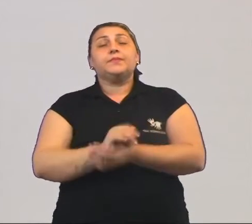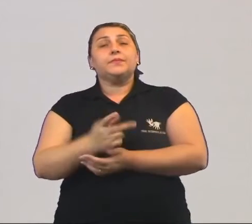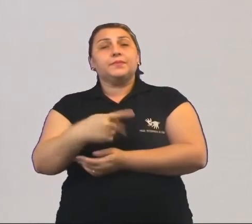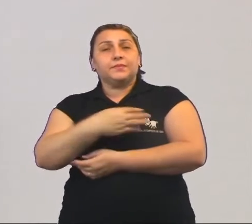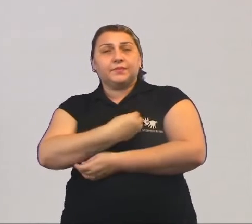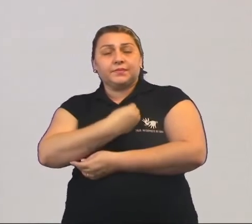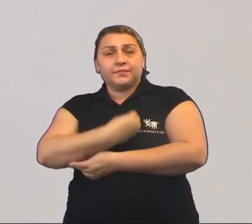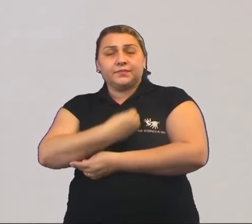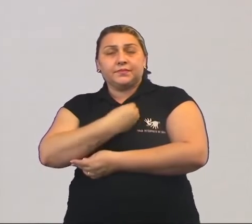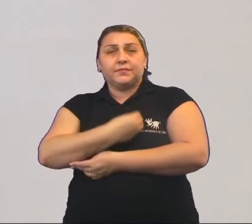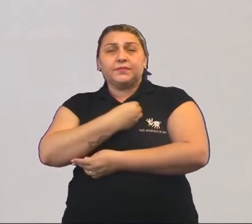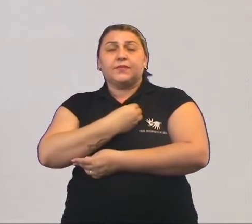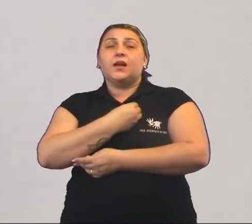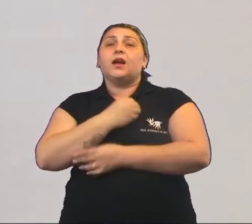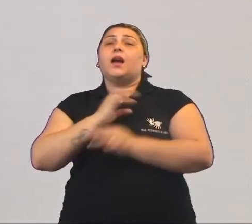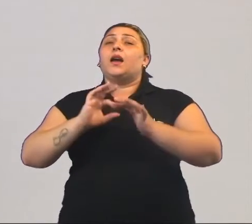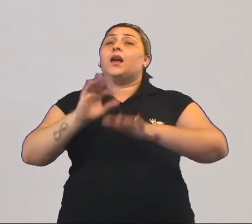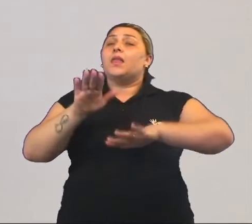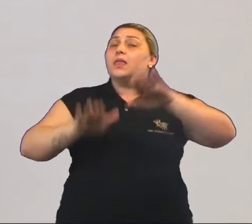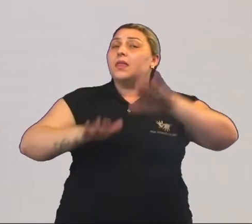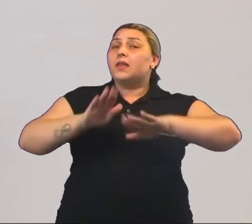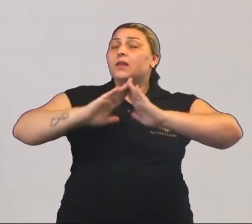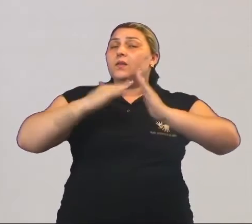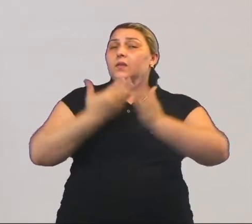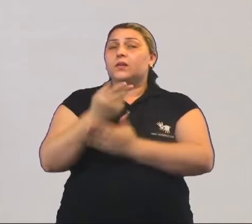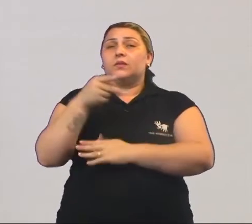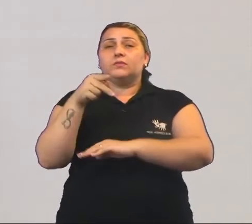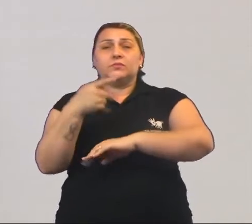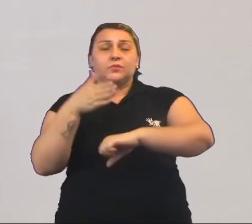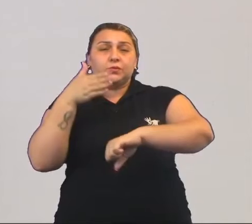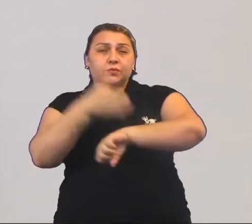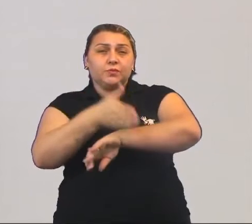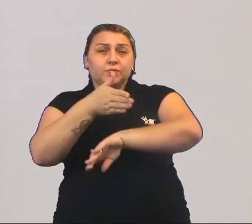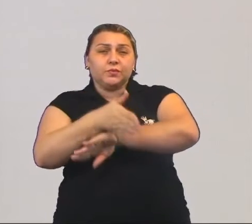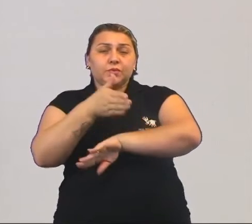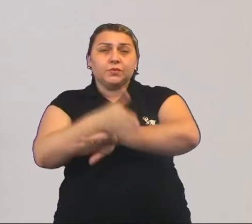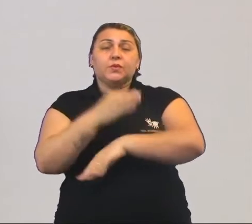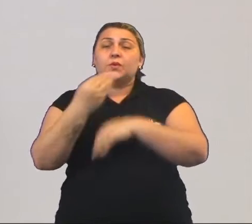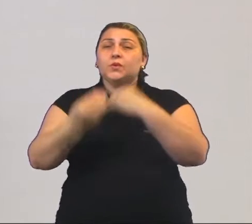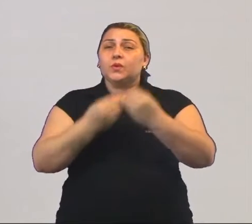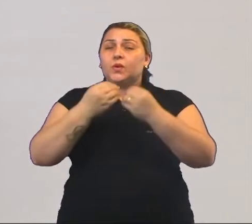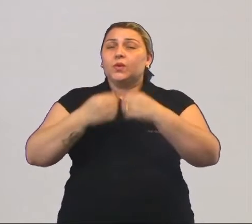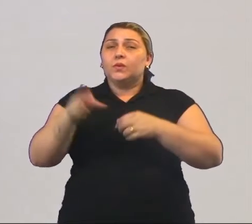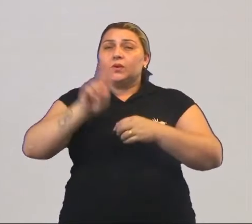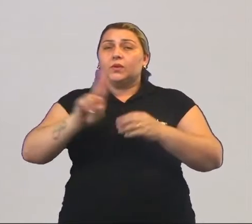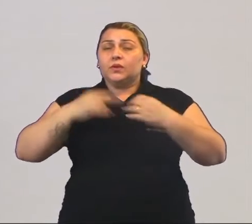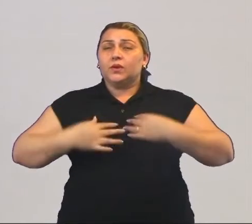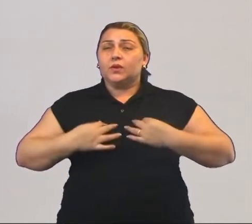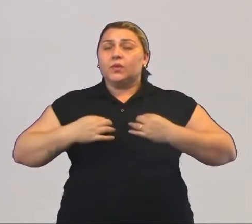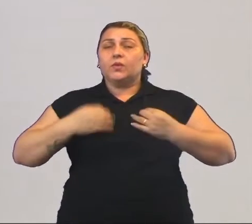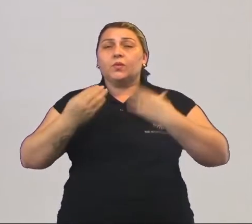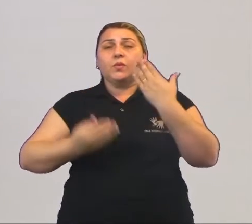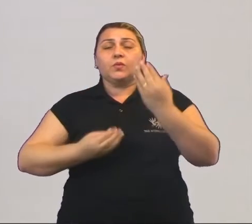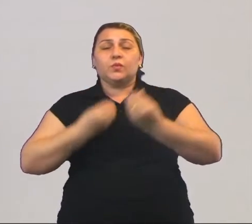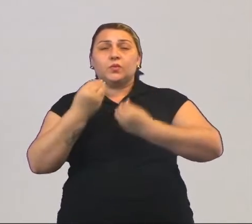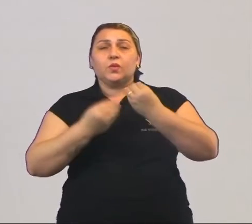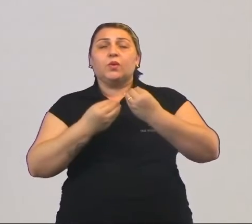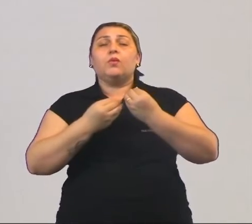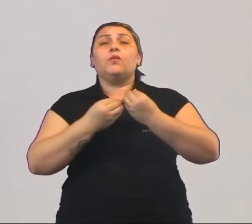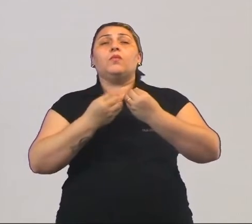sua vida, ela é determinada, a escola que você frequenta, como você se veste, como você se